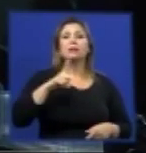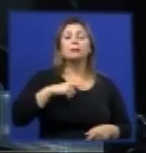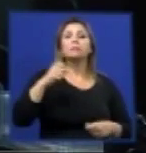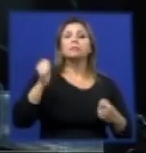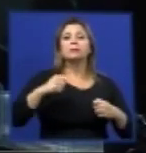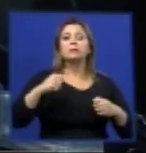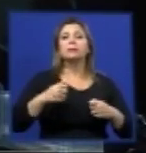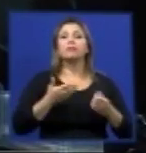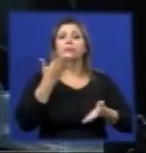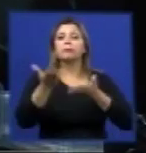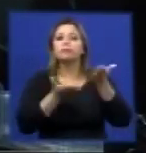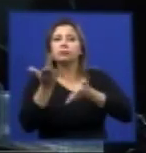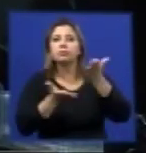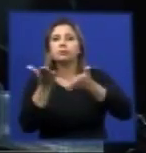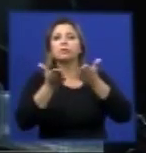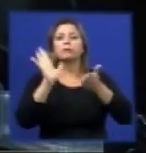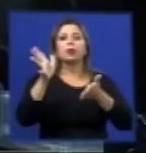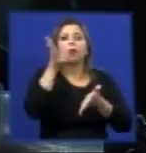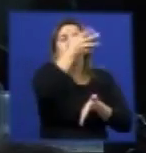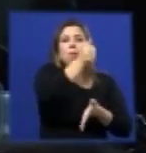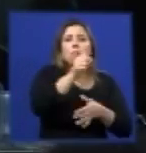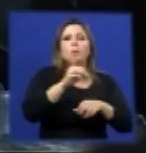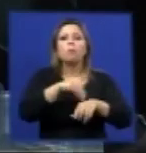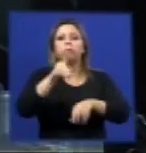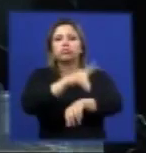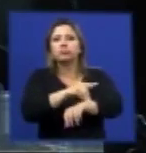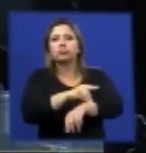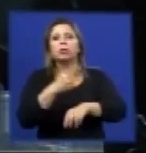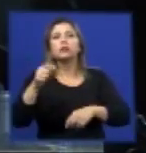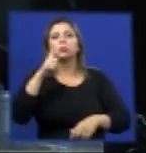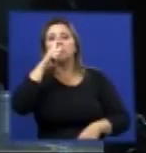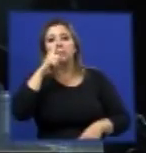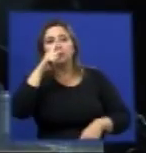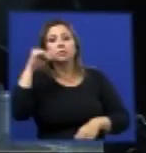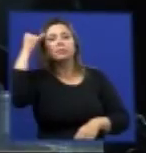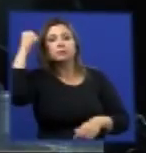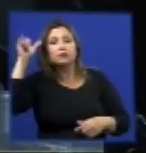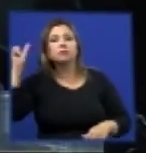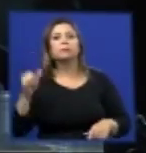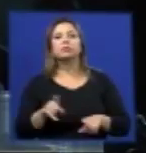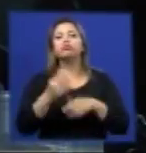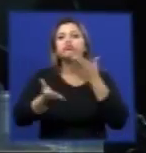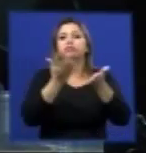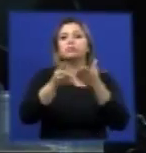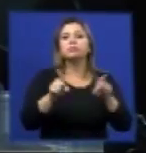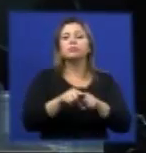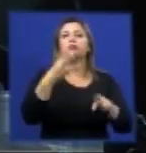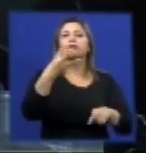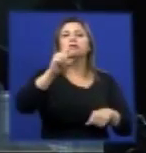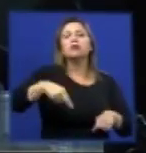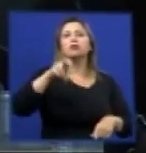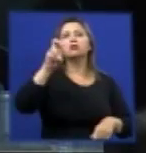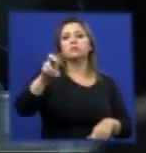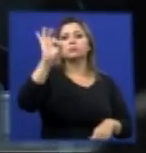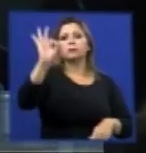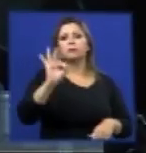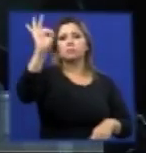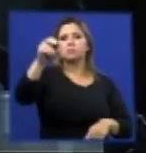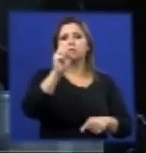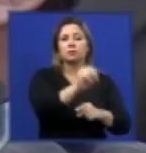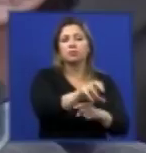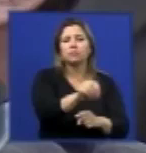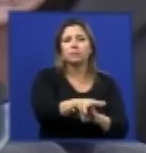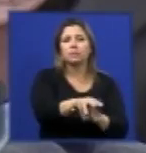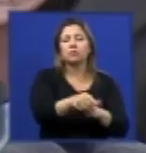alerta ou vivendo na faixa de risco e um recorte que eu faço é que 3,5% dos depósitos